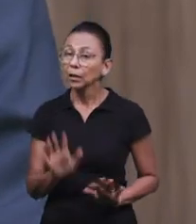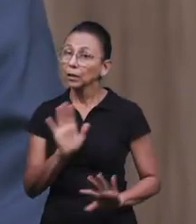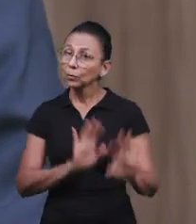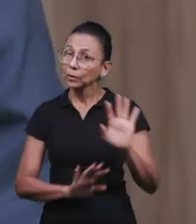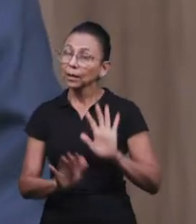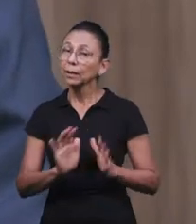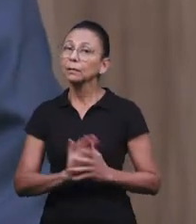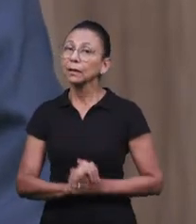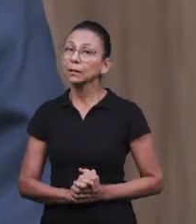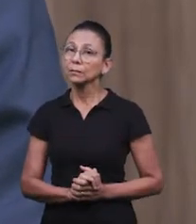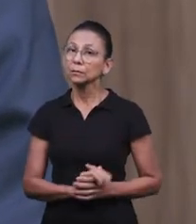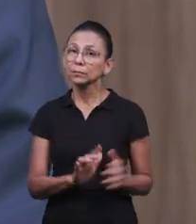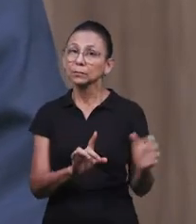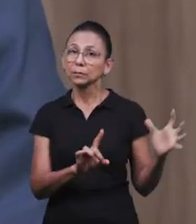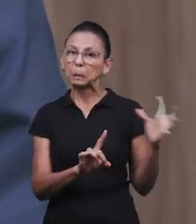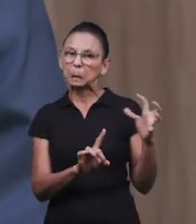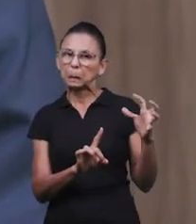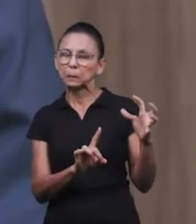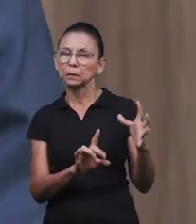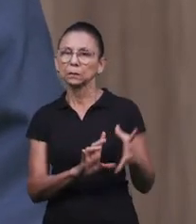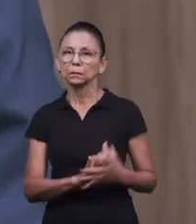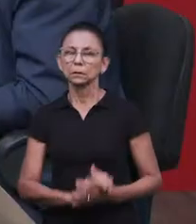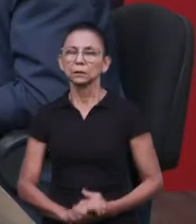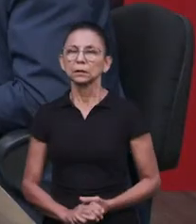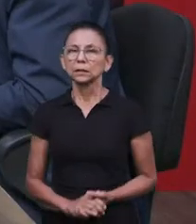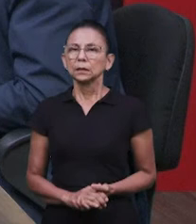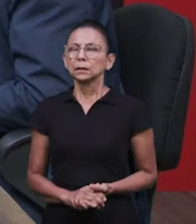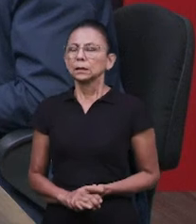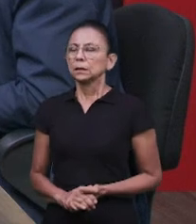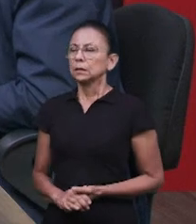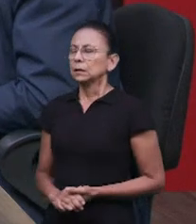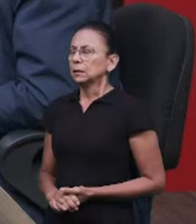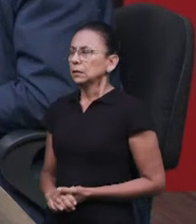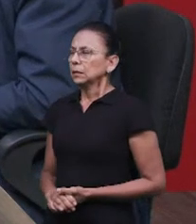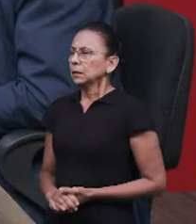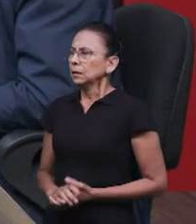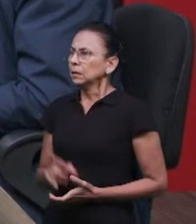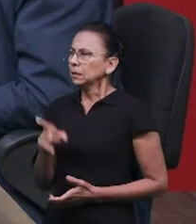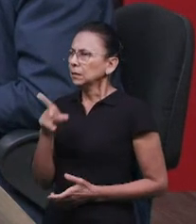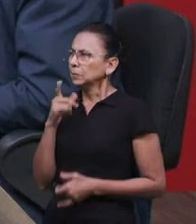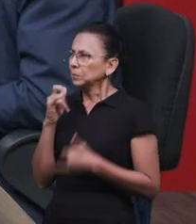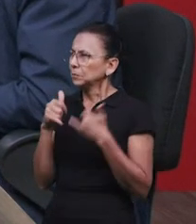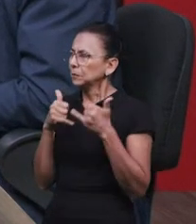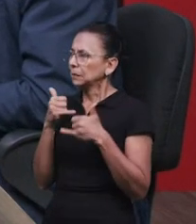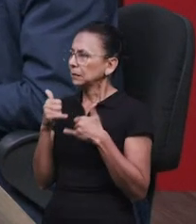podem trazer opressão. Deixa eu pegar esse gancho que falou das brincadeiras,